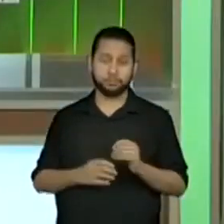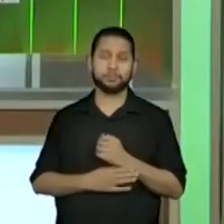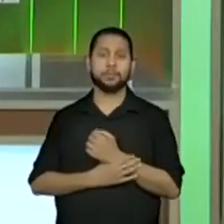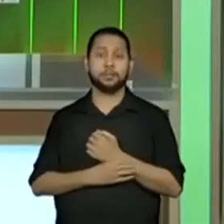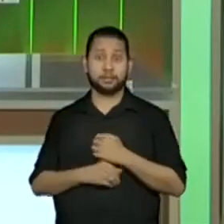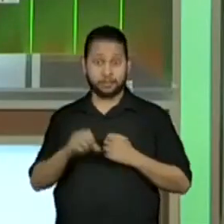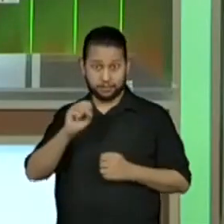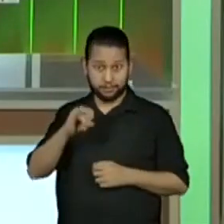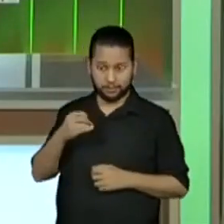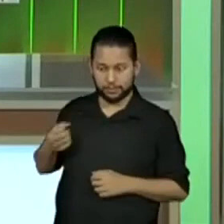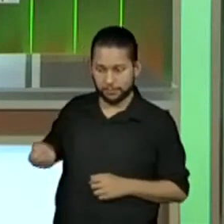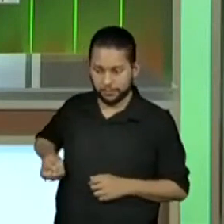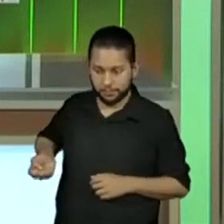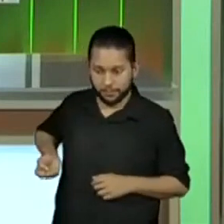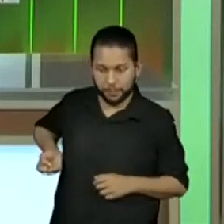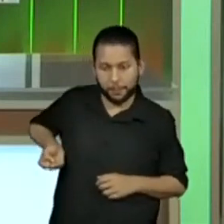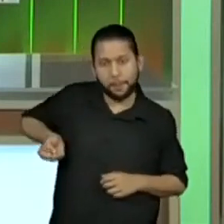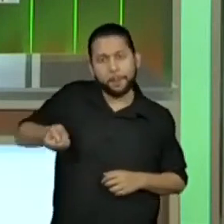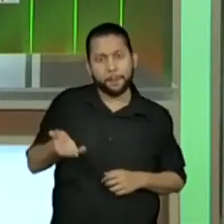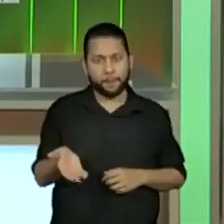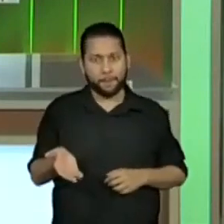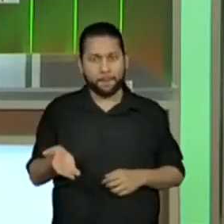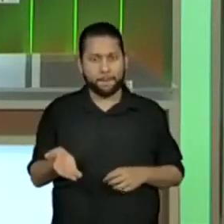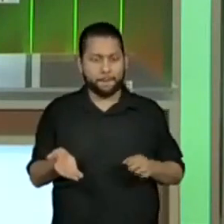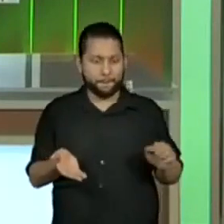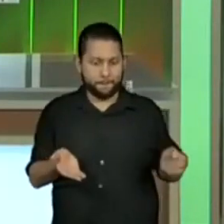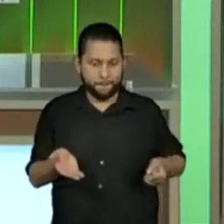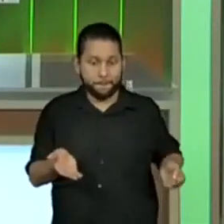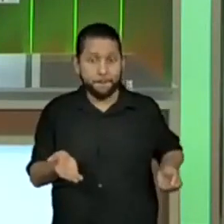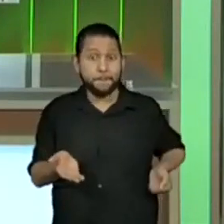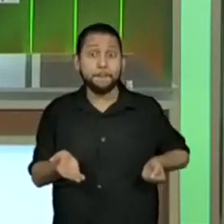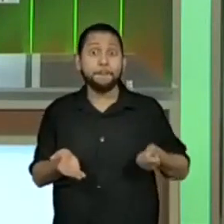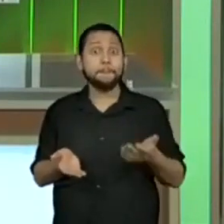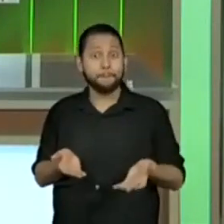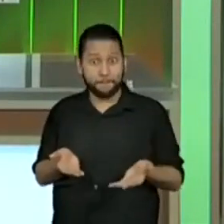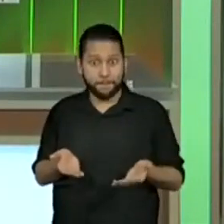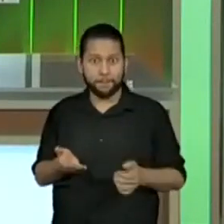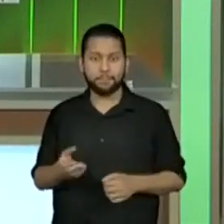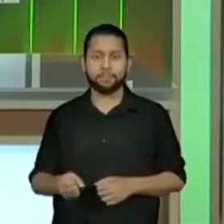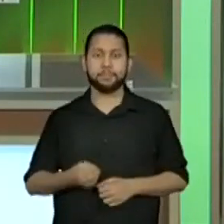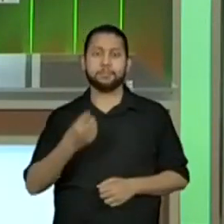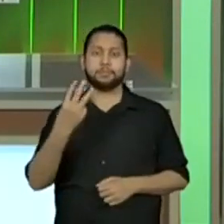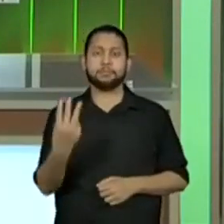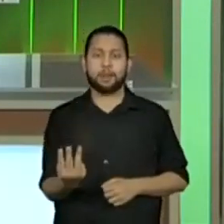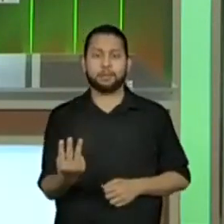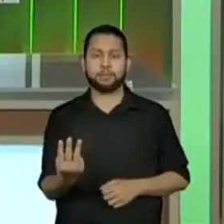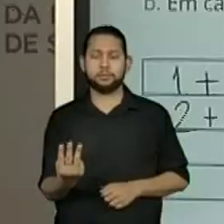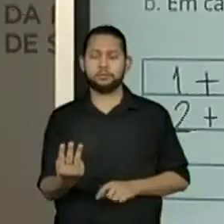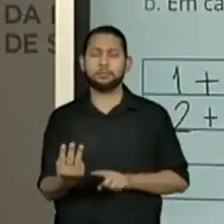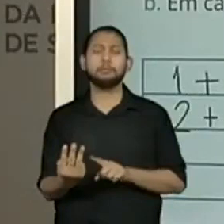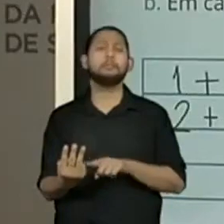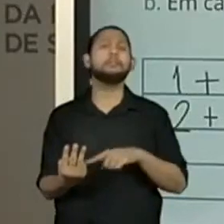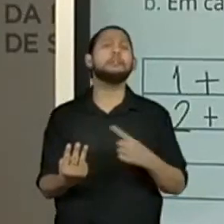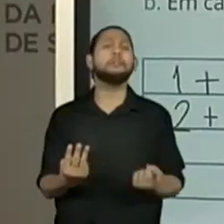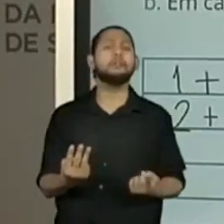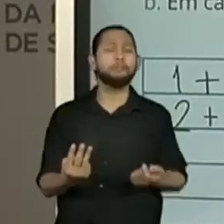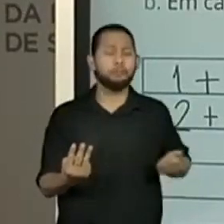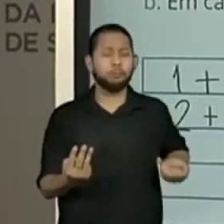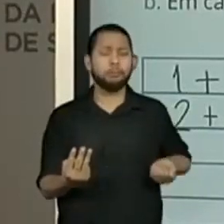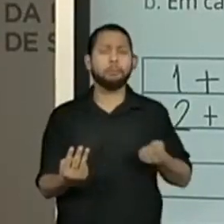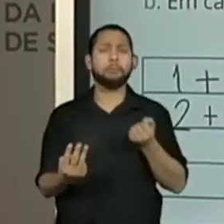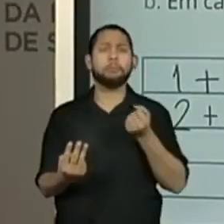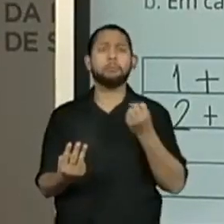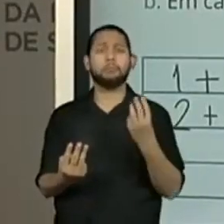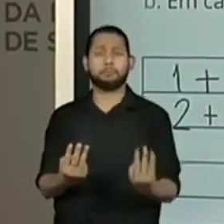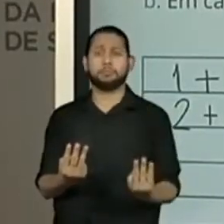primeiro dado cair com a face 3 voltada para cima, e o segundo dado cair